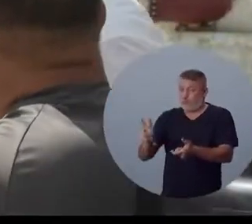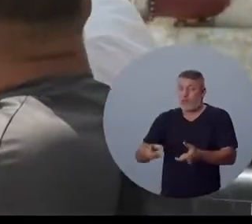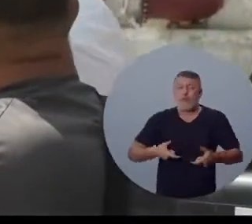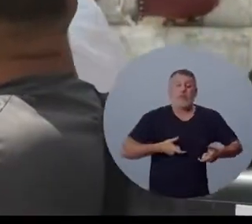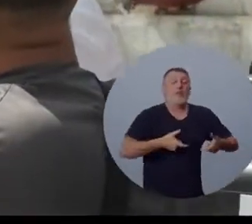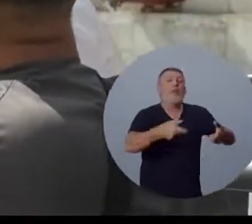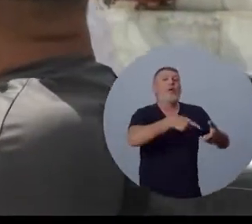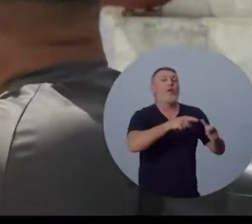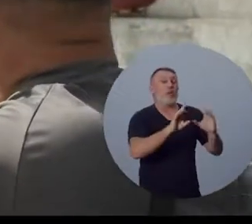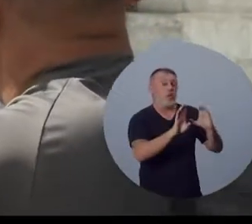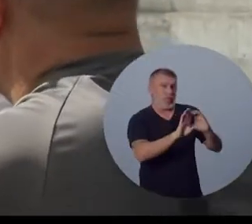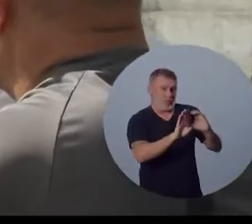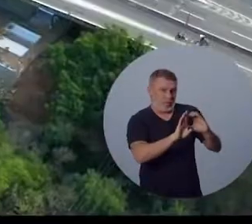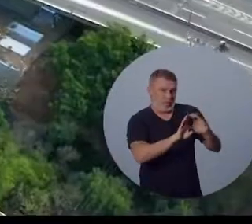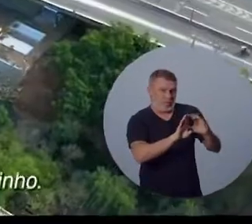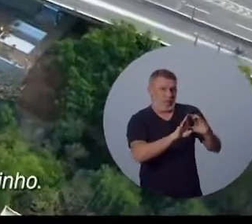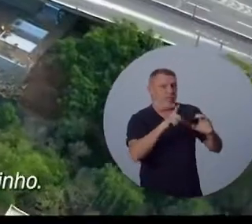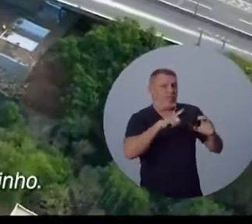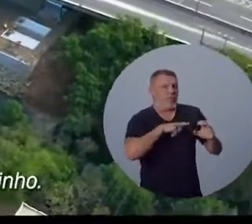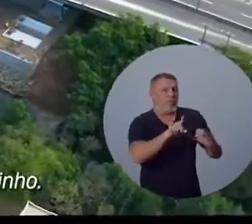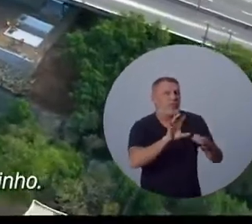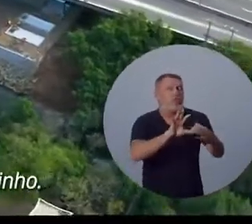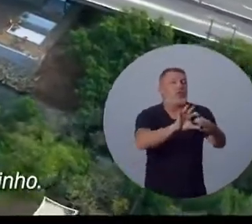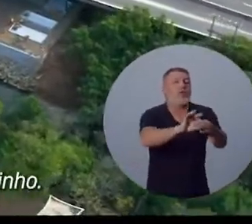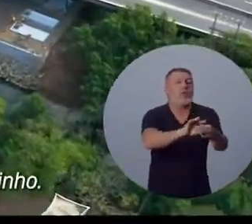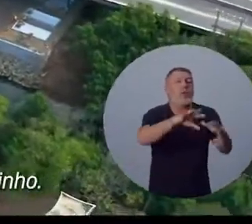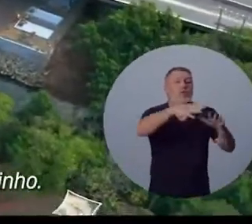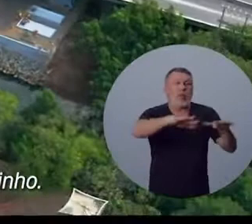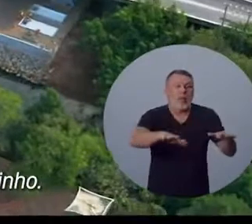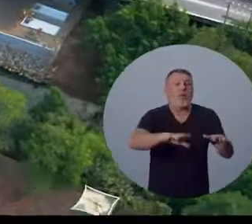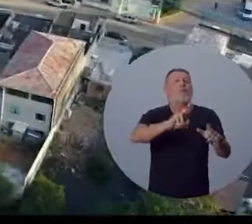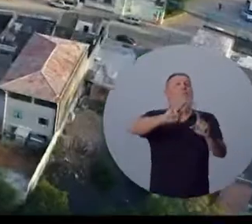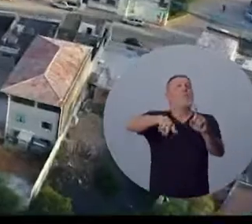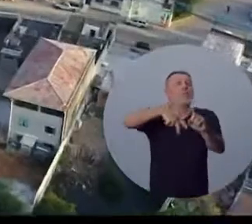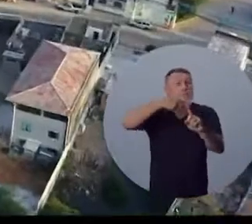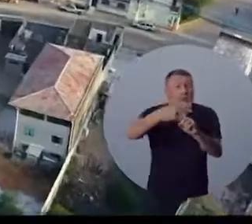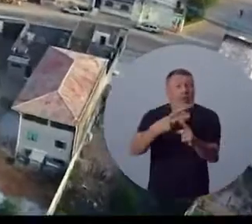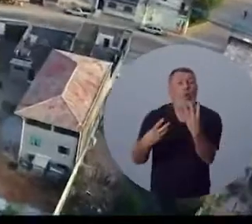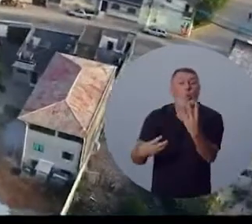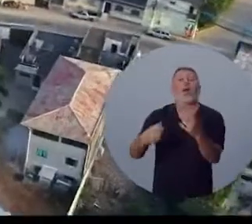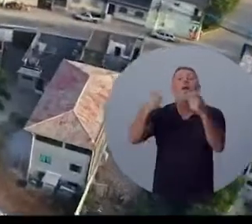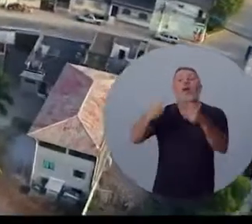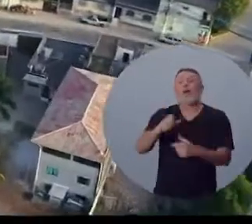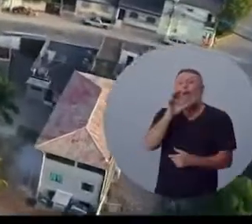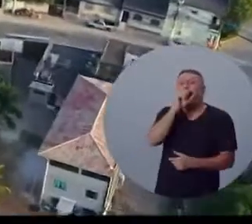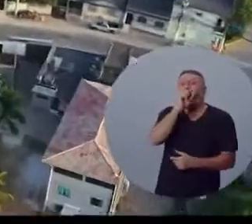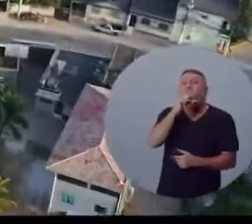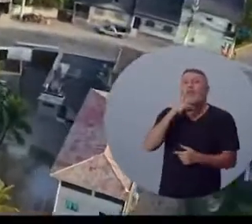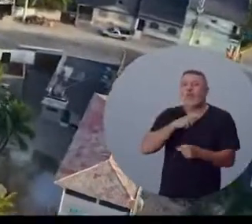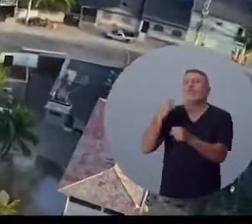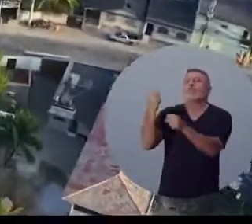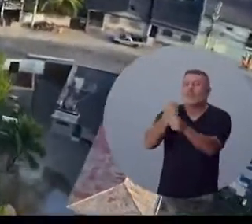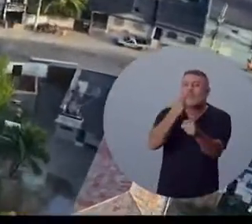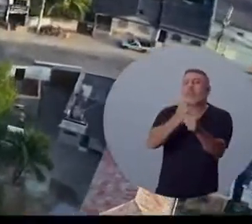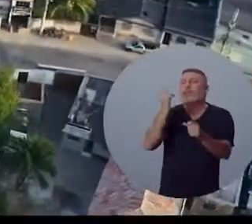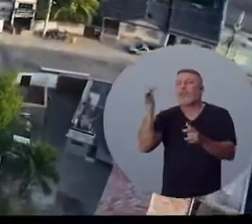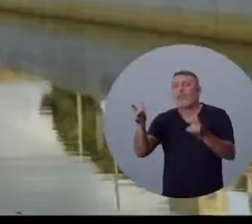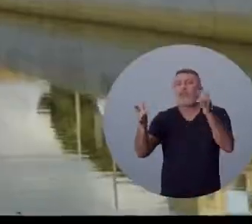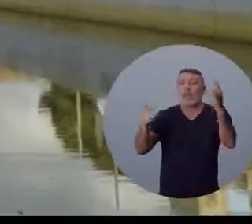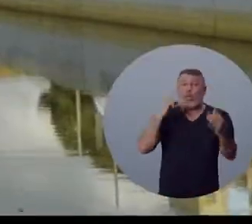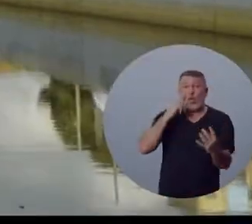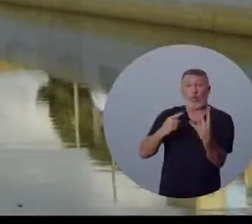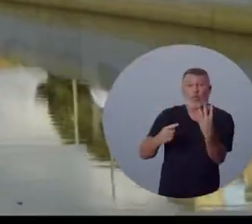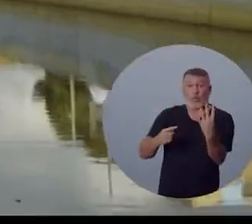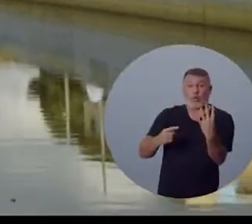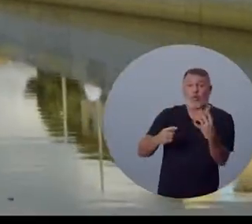Marilândia, tem a estação de Cobilândia, debaixo da segunda ponta, tem a estação do Rio Marinho. Mais a estação de Laranja, que está sendo feita também.